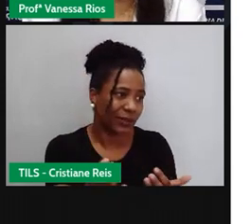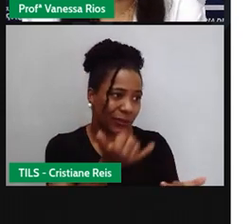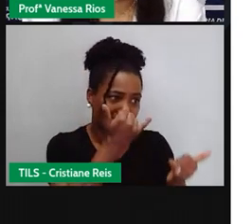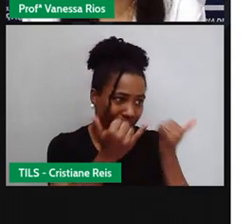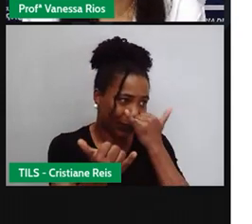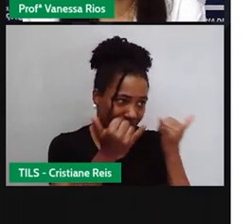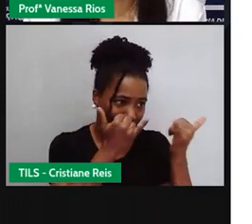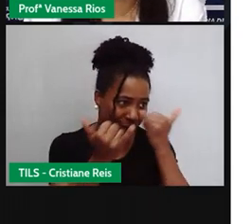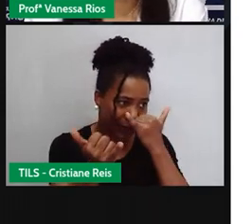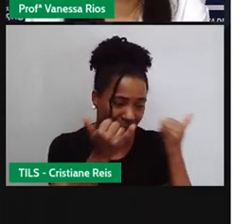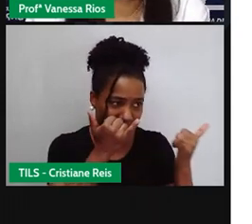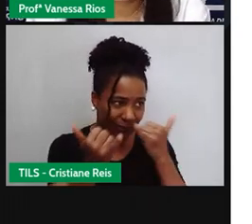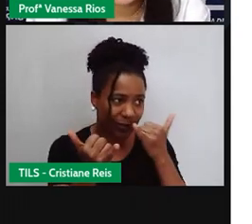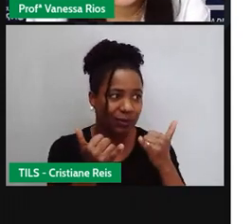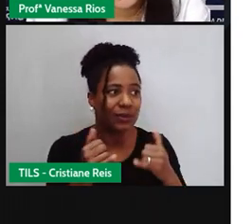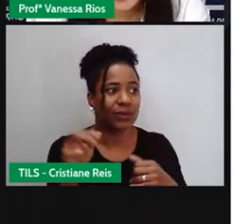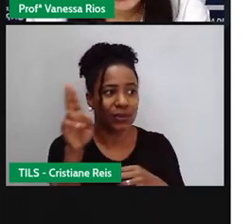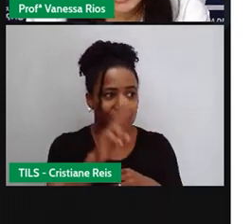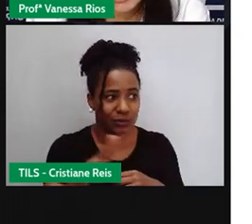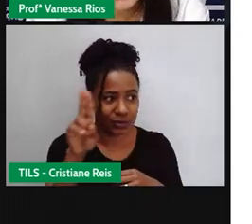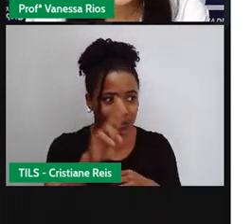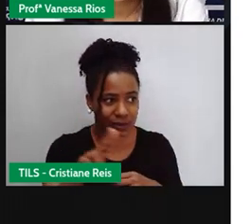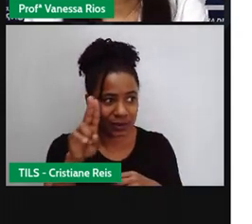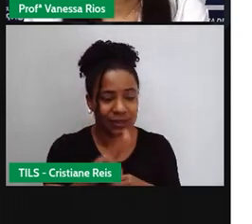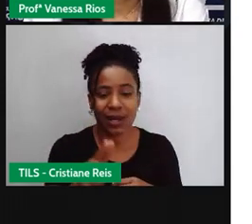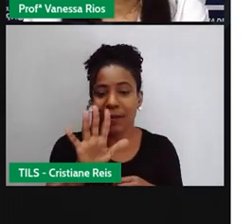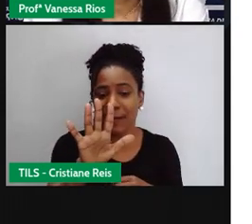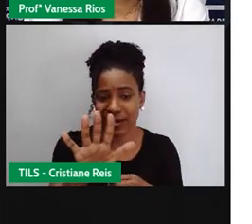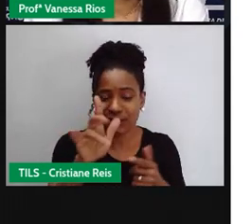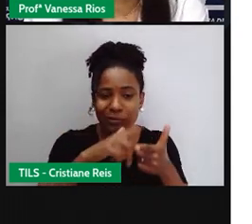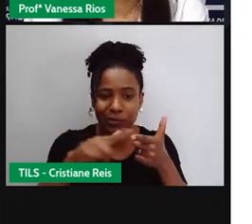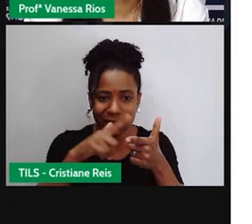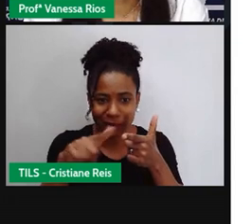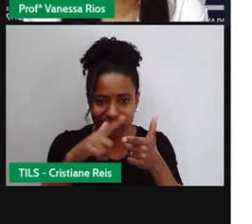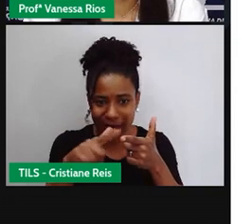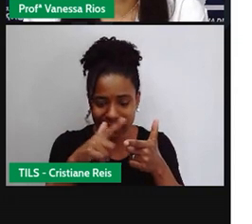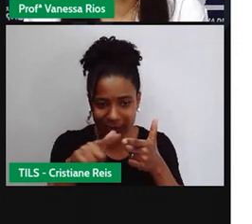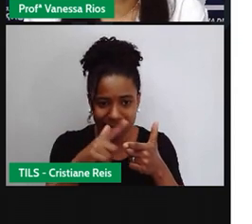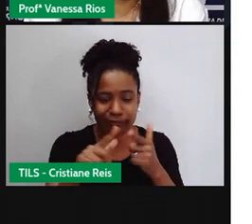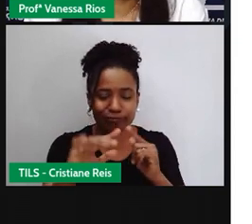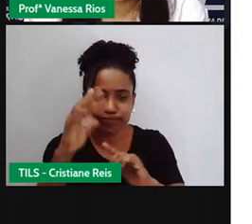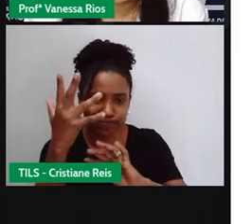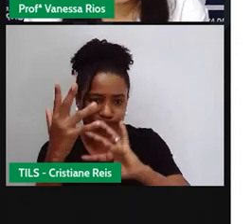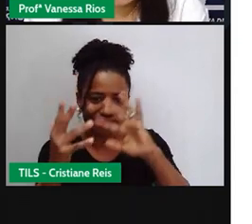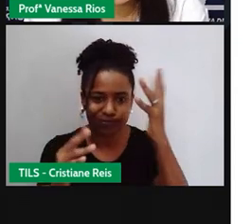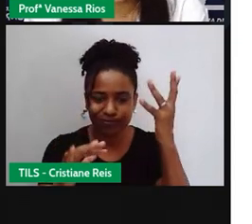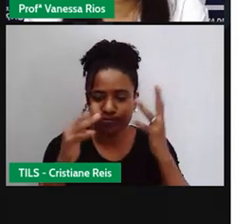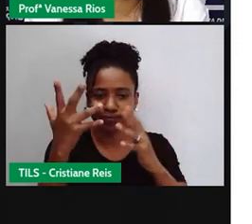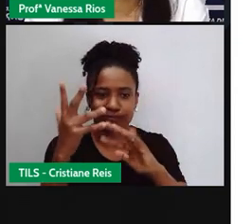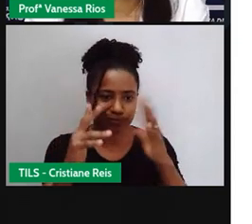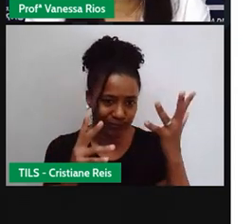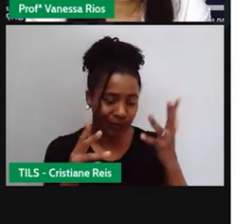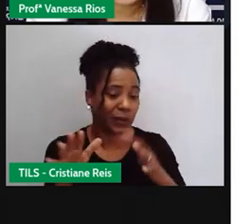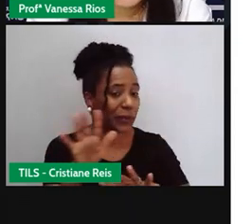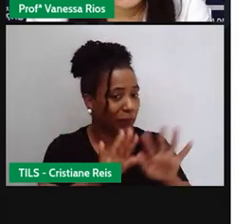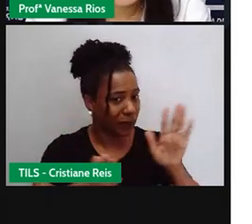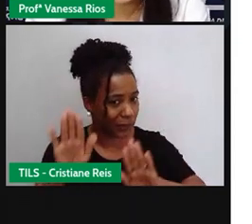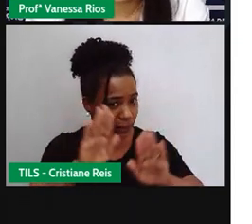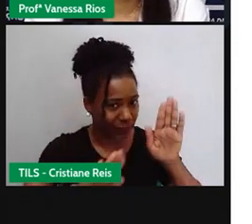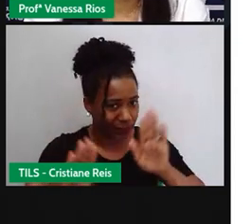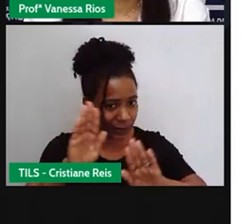utilização, mas podem também trazer problemas relacionados aí à forma como elas são